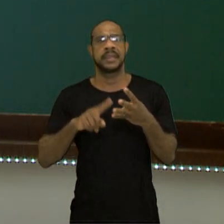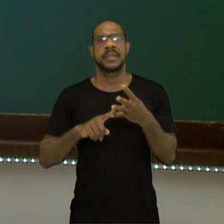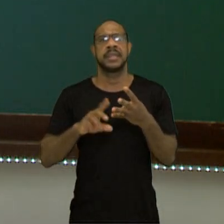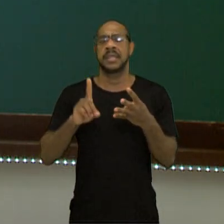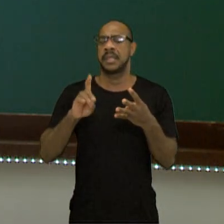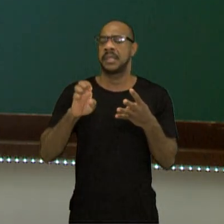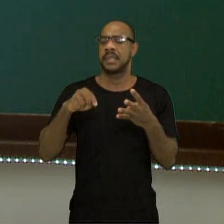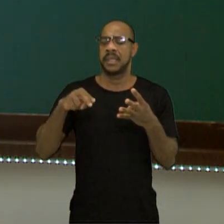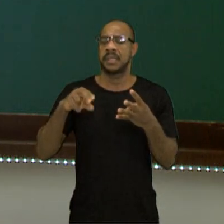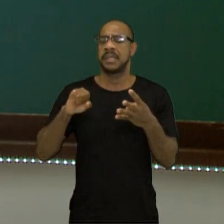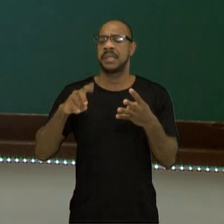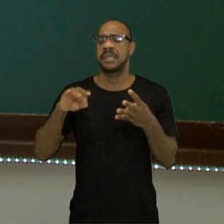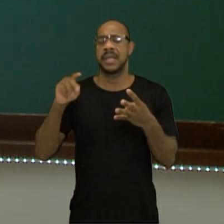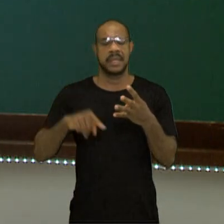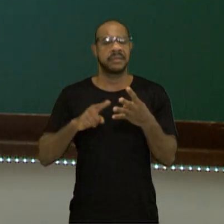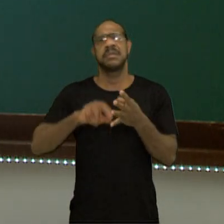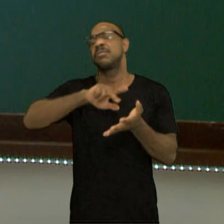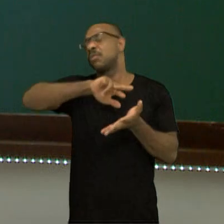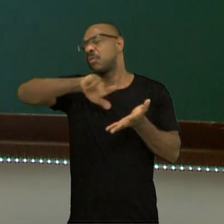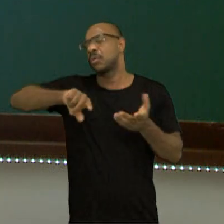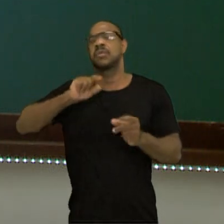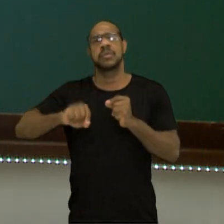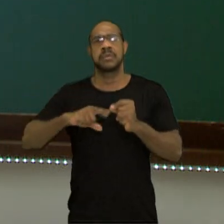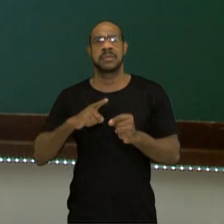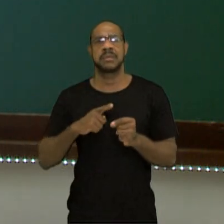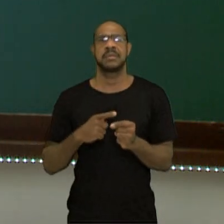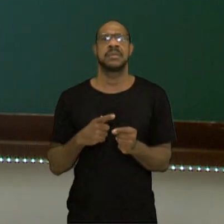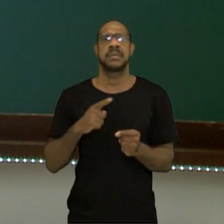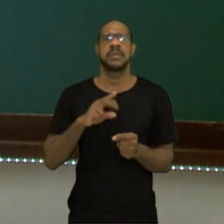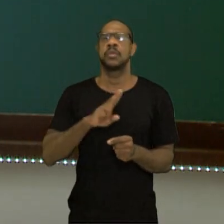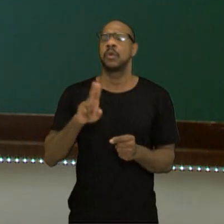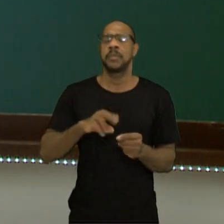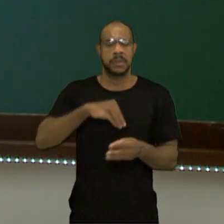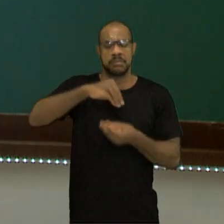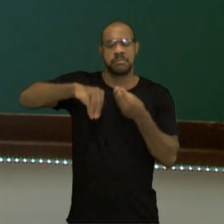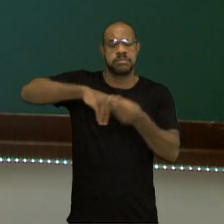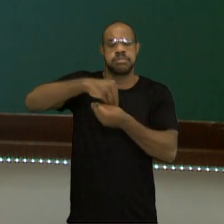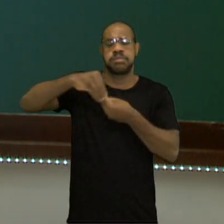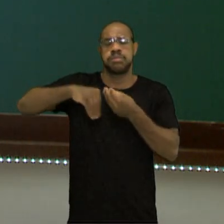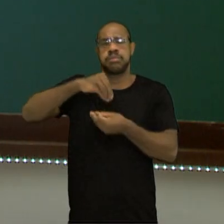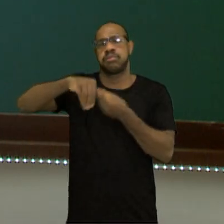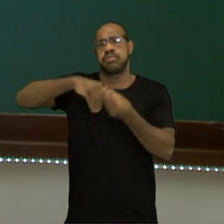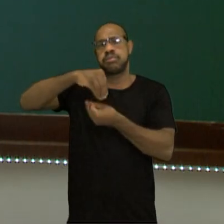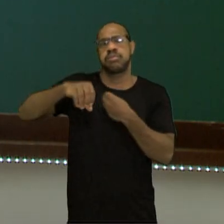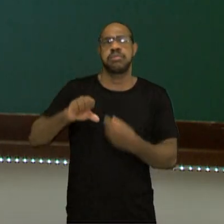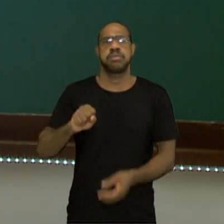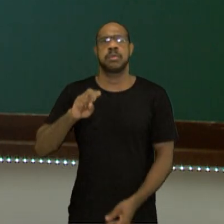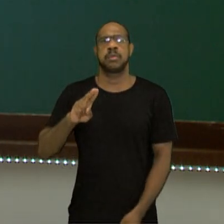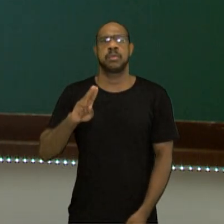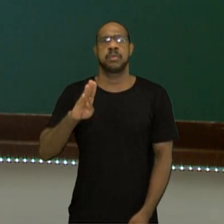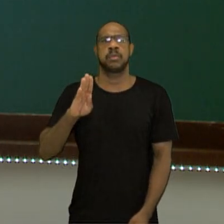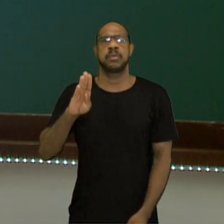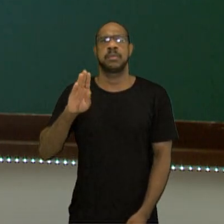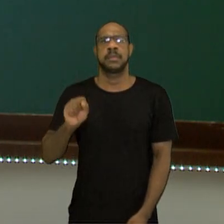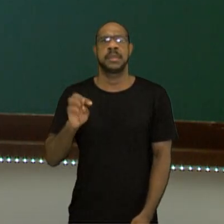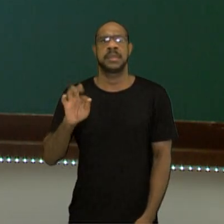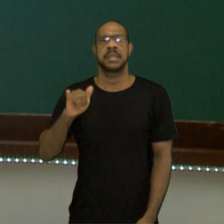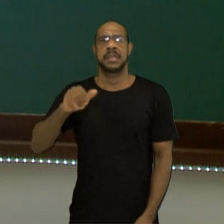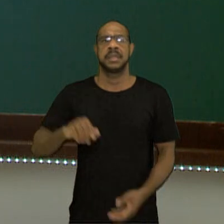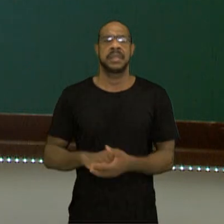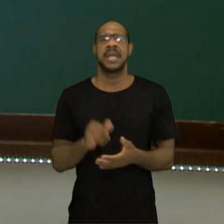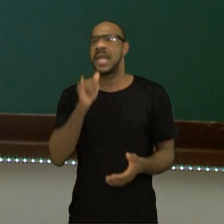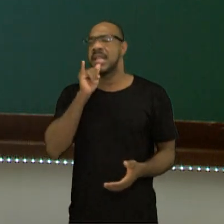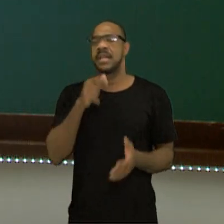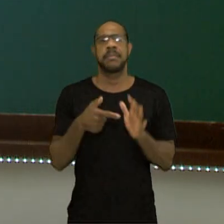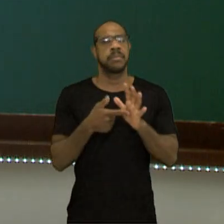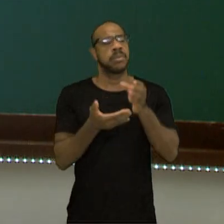outras propriedades nós chamamos de substância. Então vamos pegar o exemplo aqui da água. A água